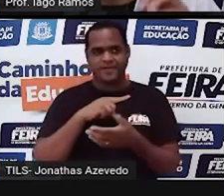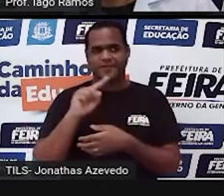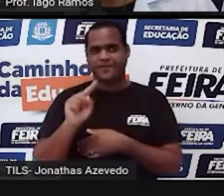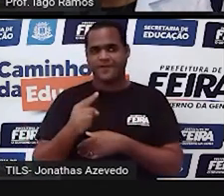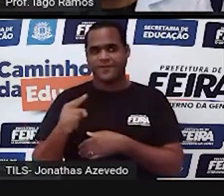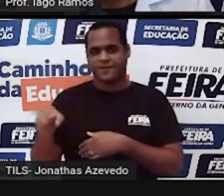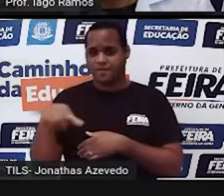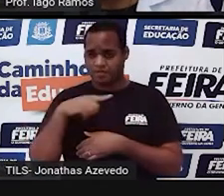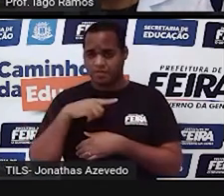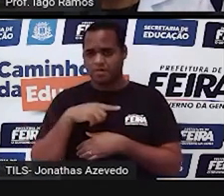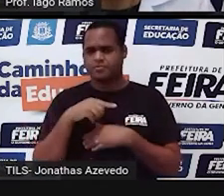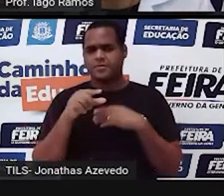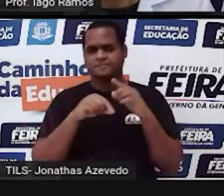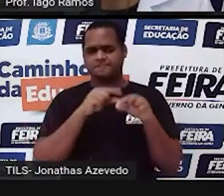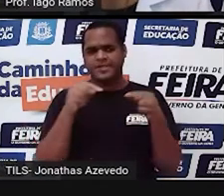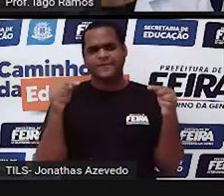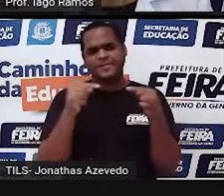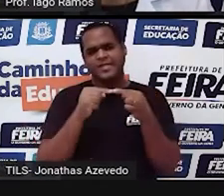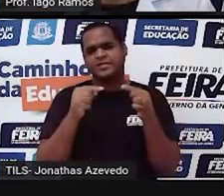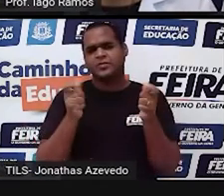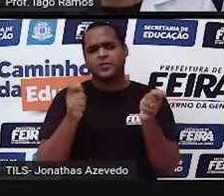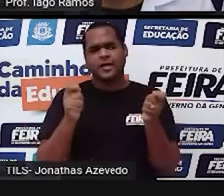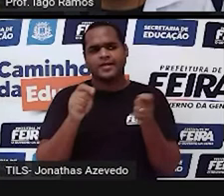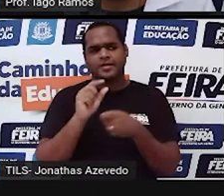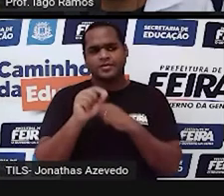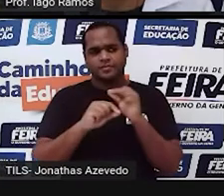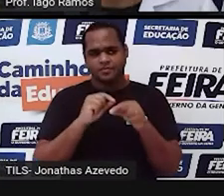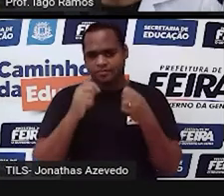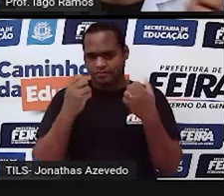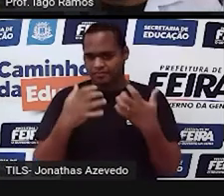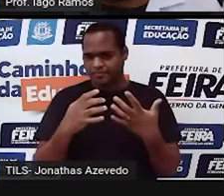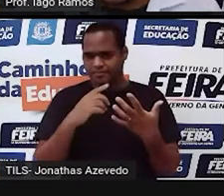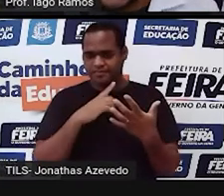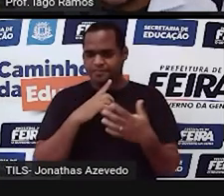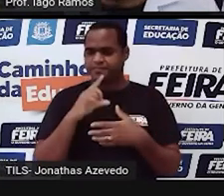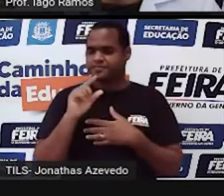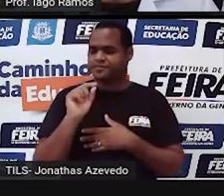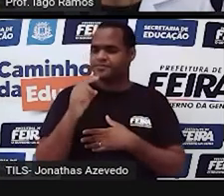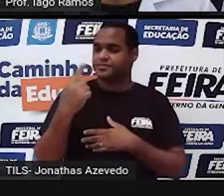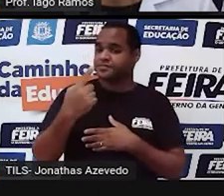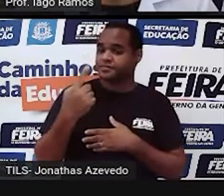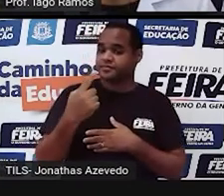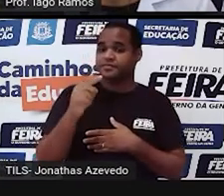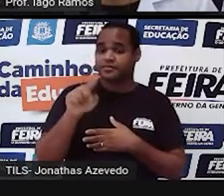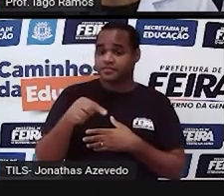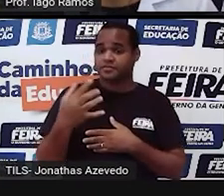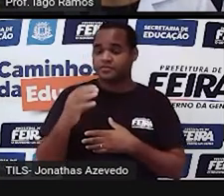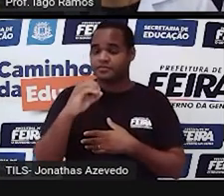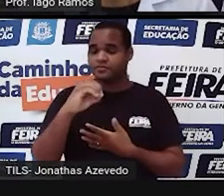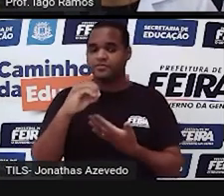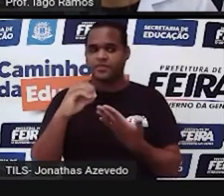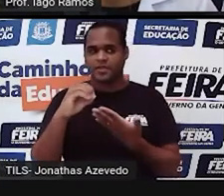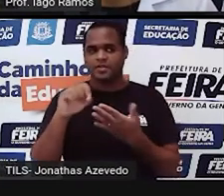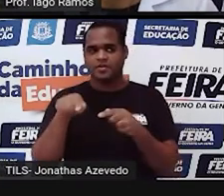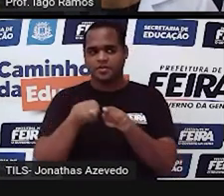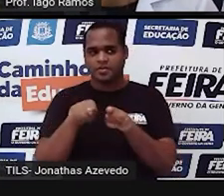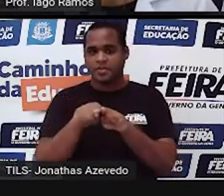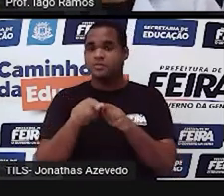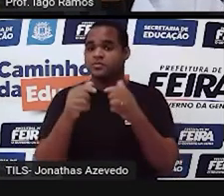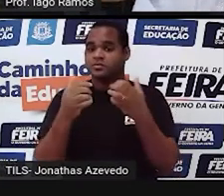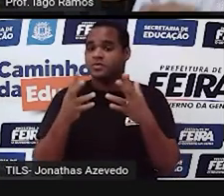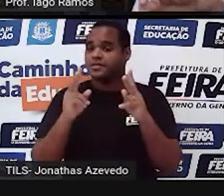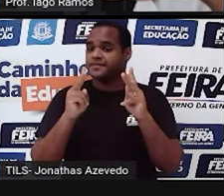E quais são os detalhes sobre esses números? O primeiro número também é o zero, tá bom? Continua sendo o zero.